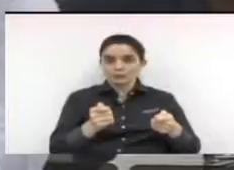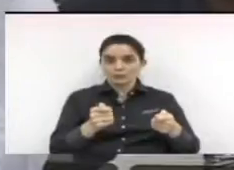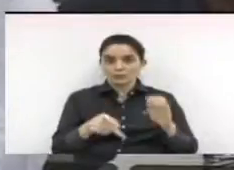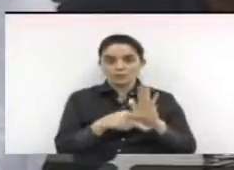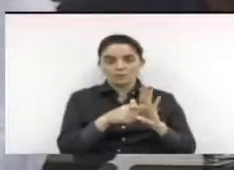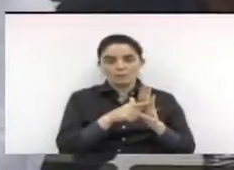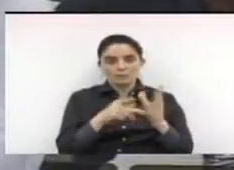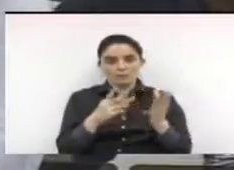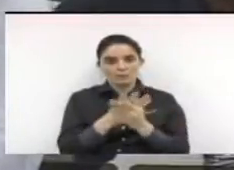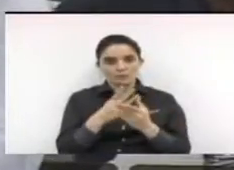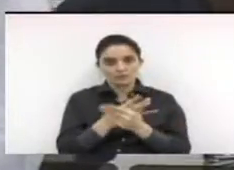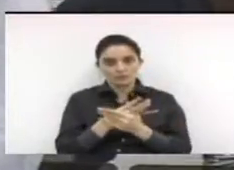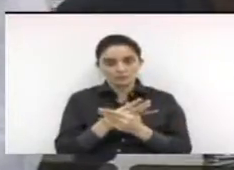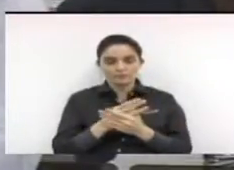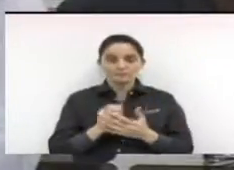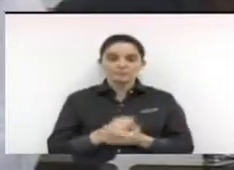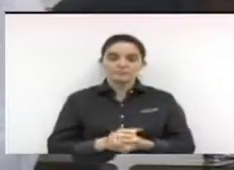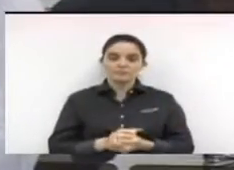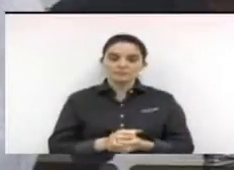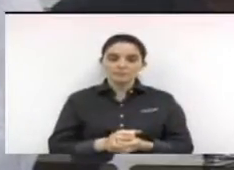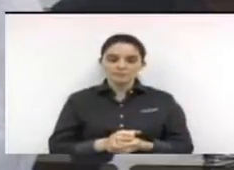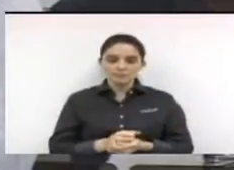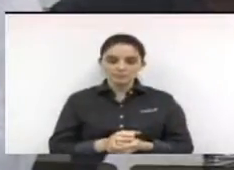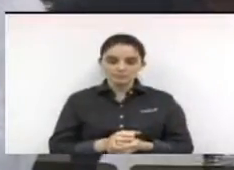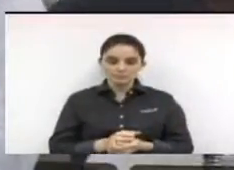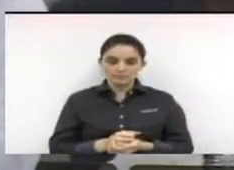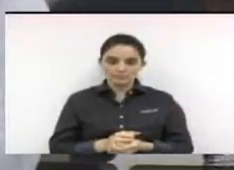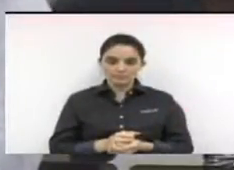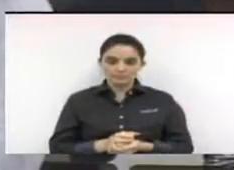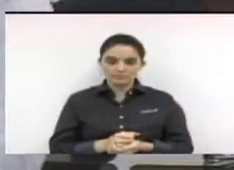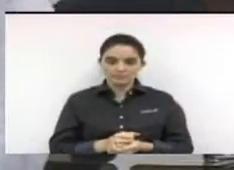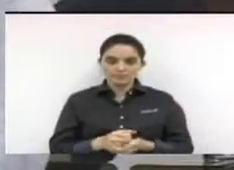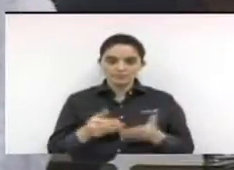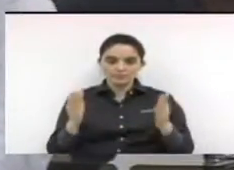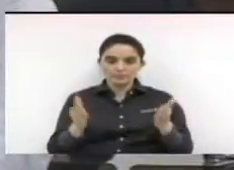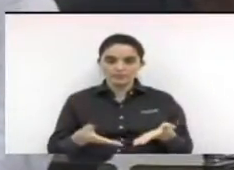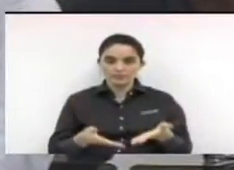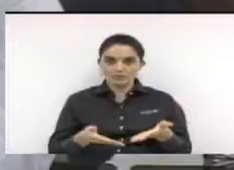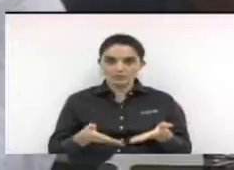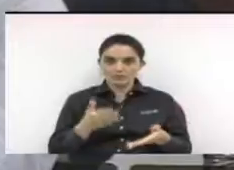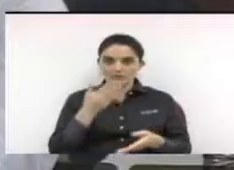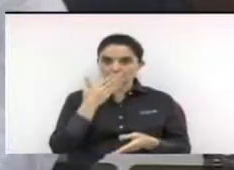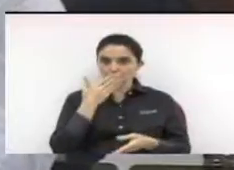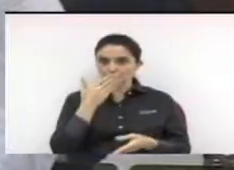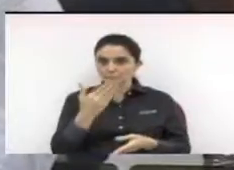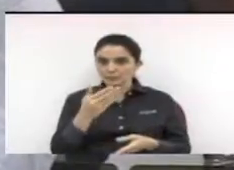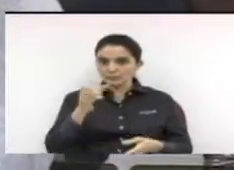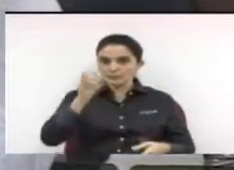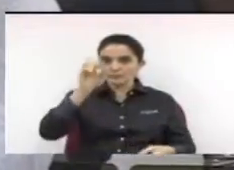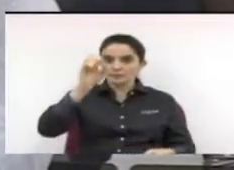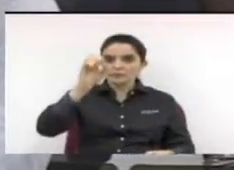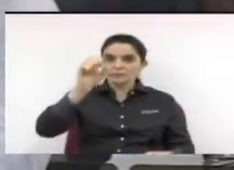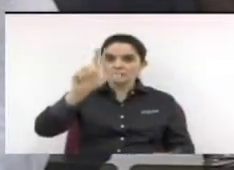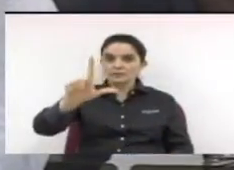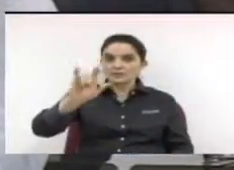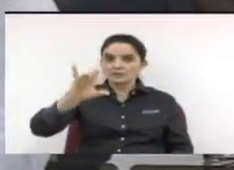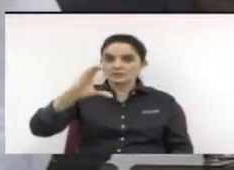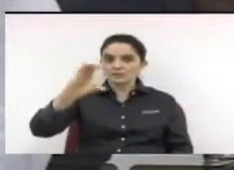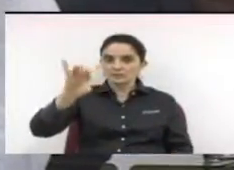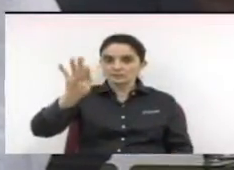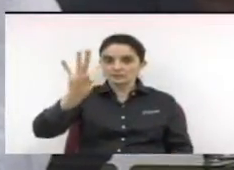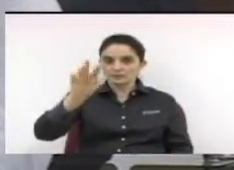na câmara municipal e agora com a licitação e aprovação da empresa que que